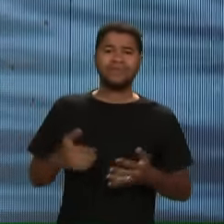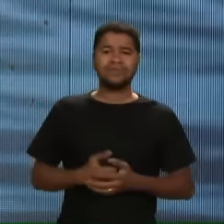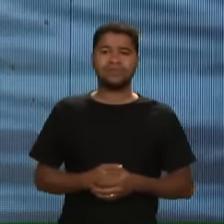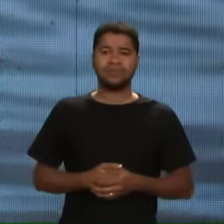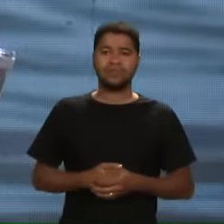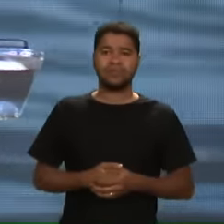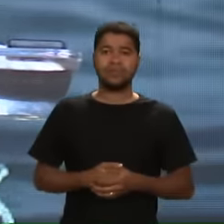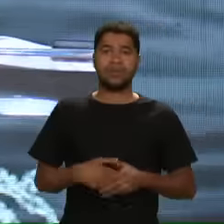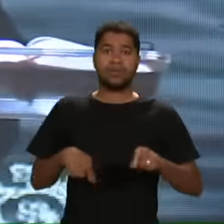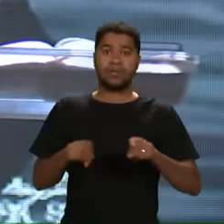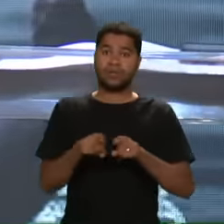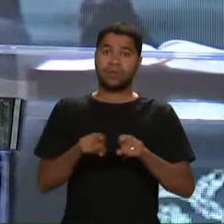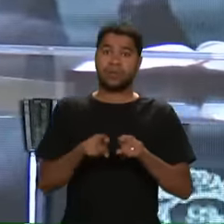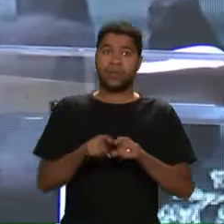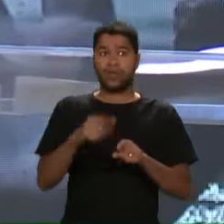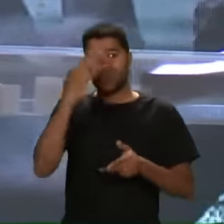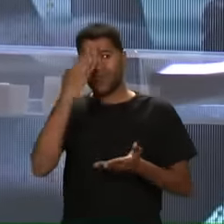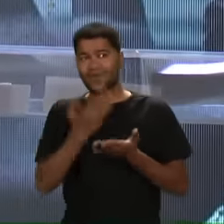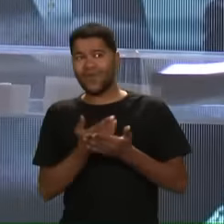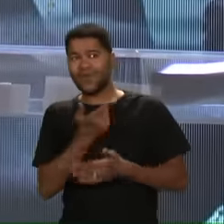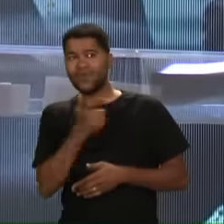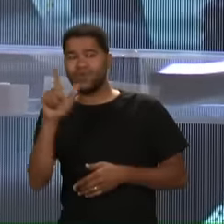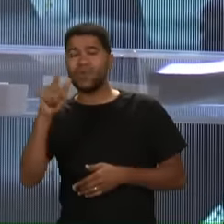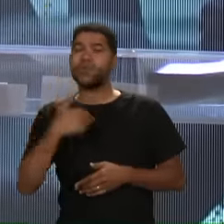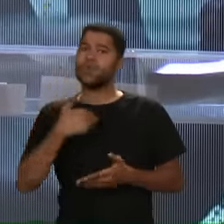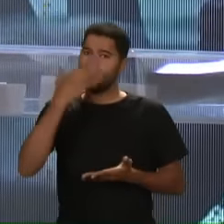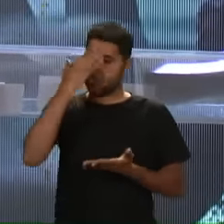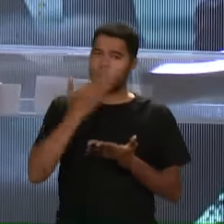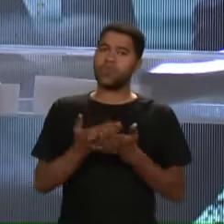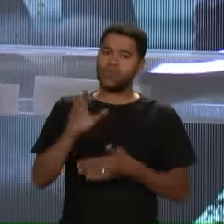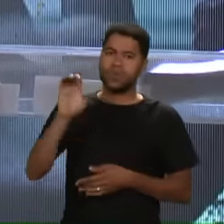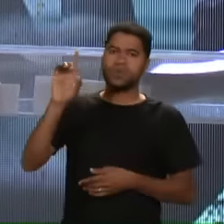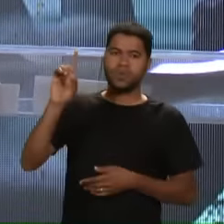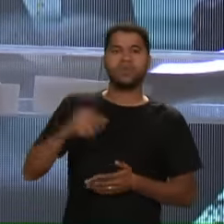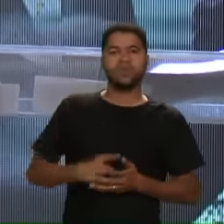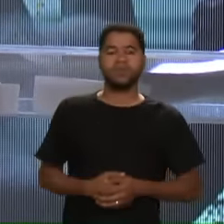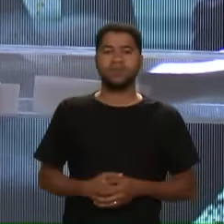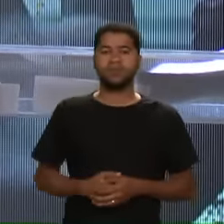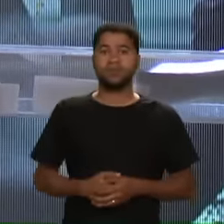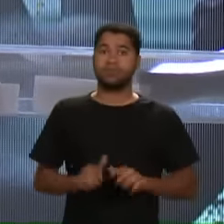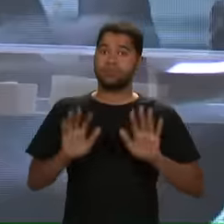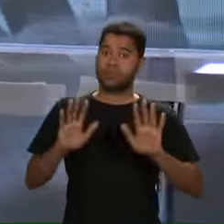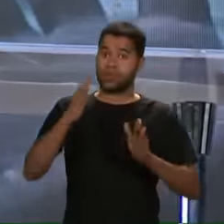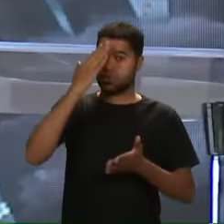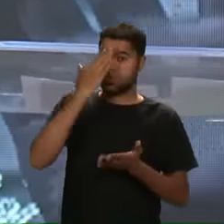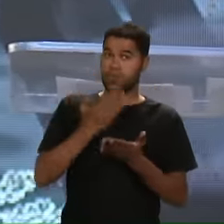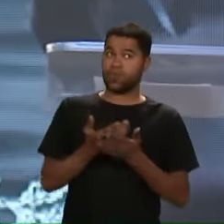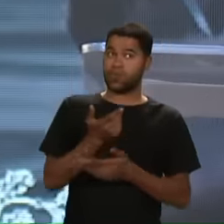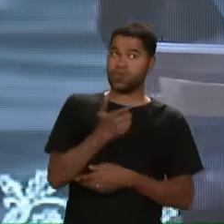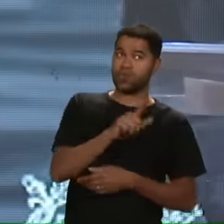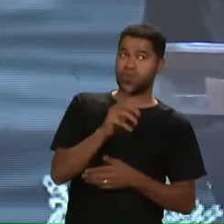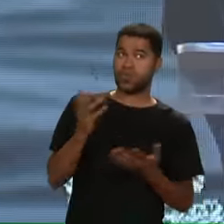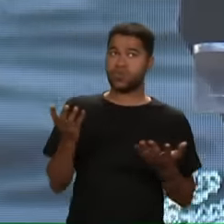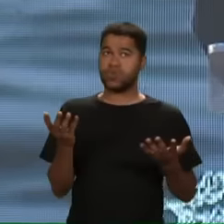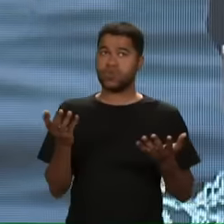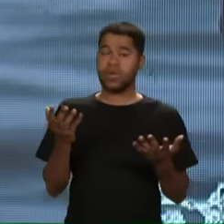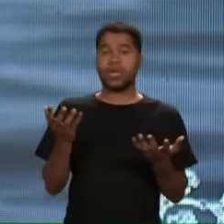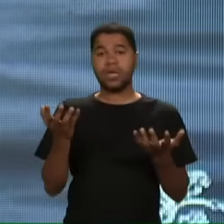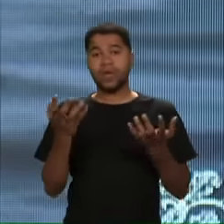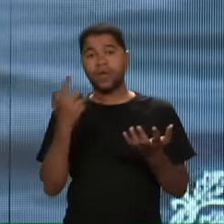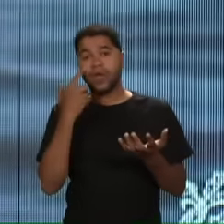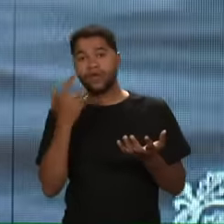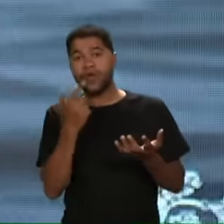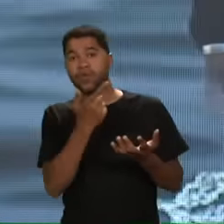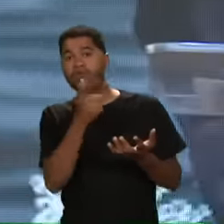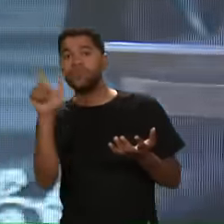E ao mesmo tempo Nos outros Eu confio em Deus Mas eu confio Nos outros Eu quero ver